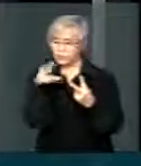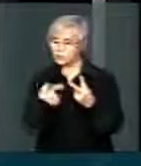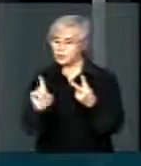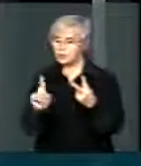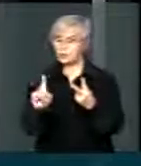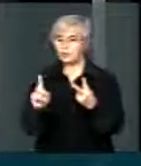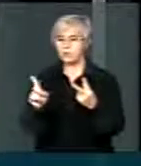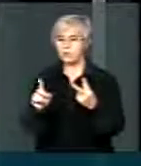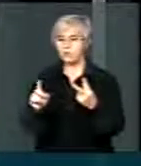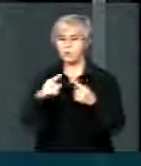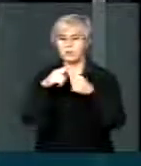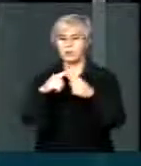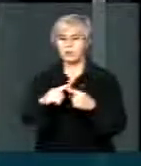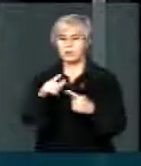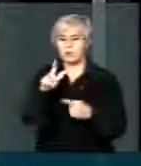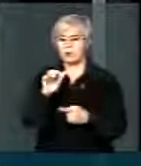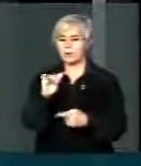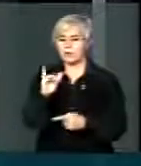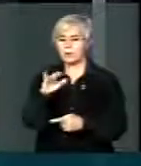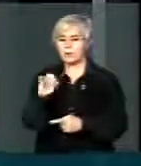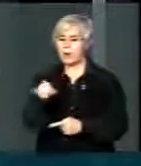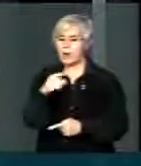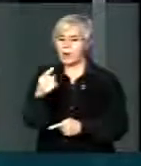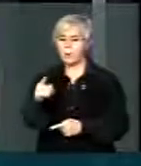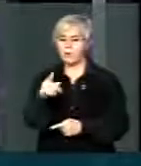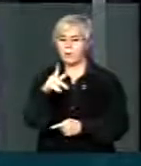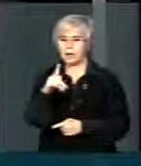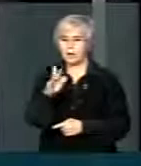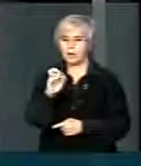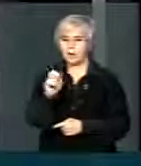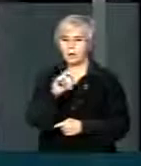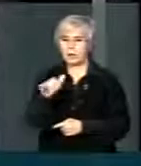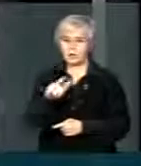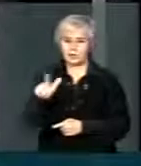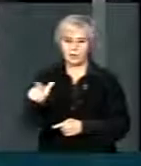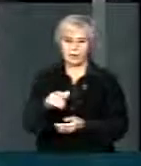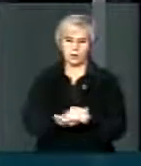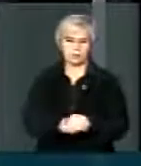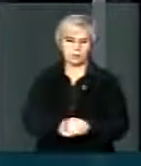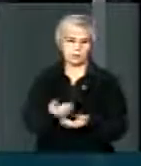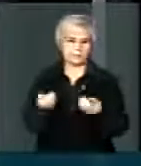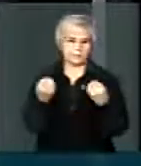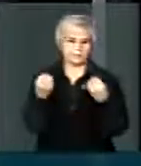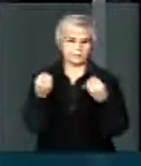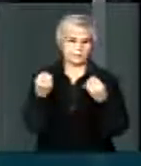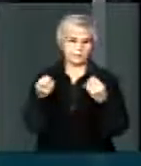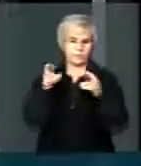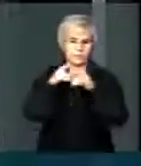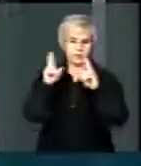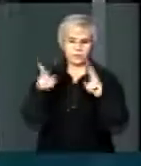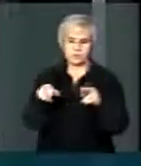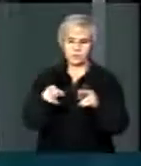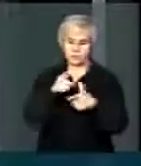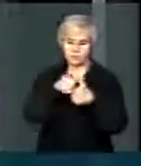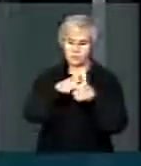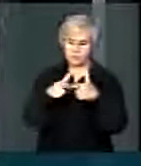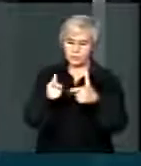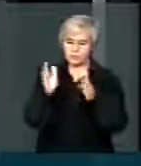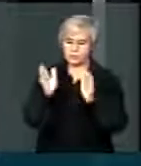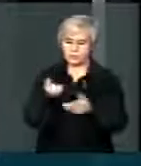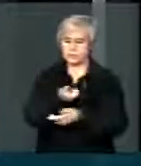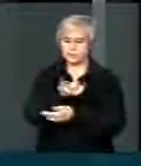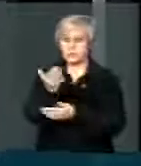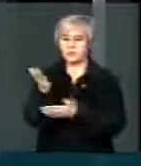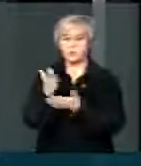pré-sal. Senhor presidente, senhores deputados, senhoras deputadas, o regime de partilha é utilizado em